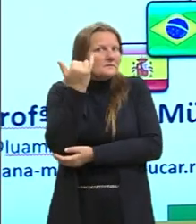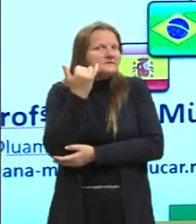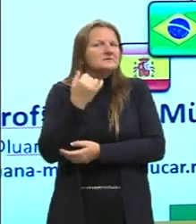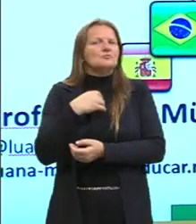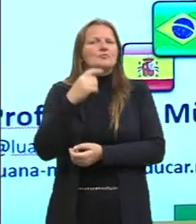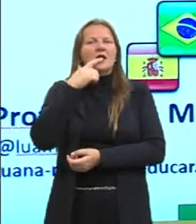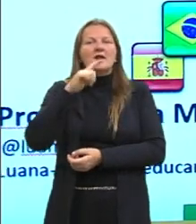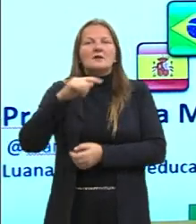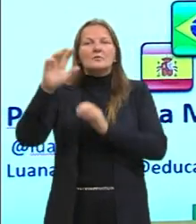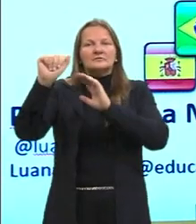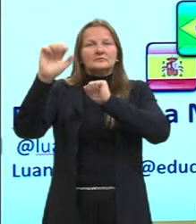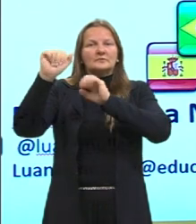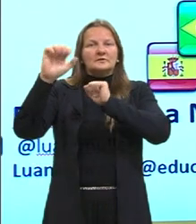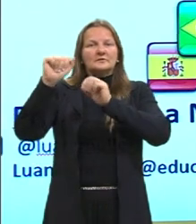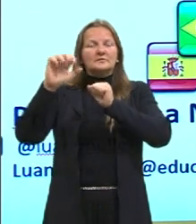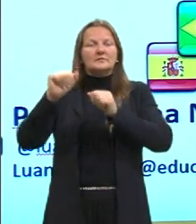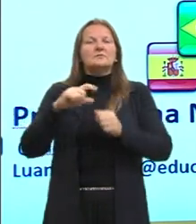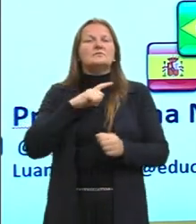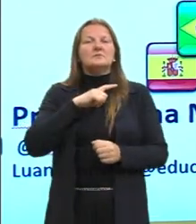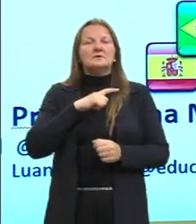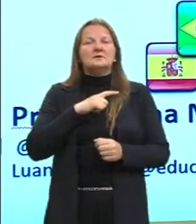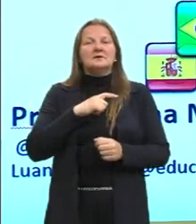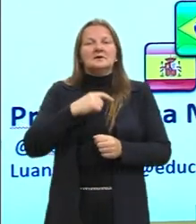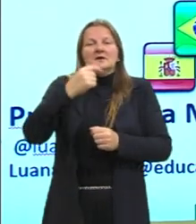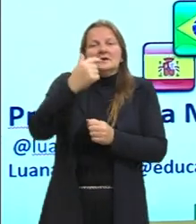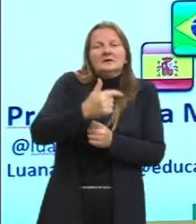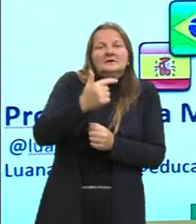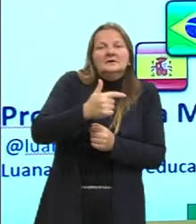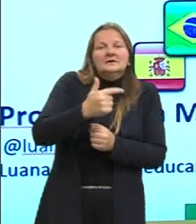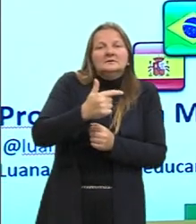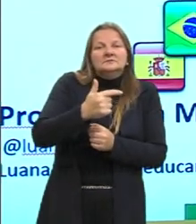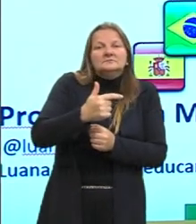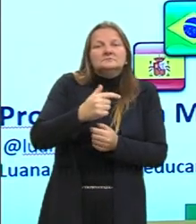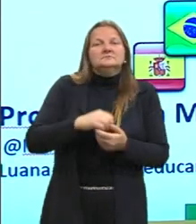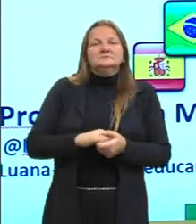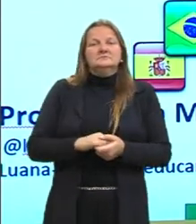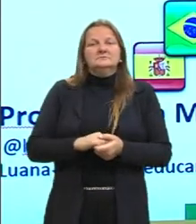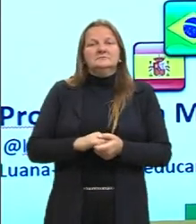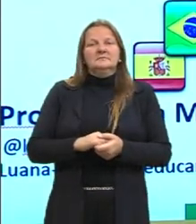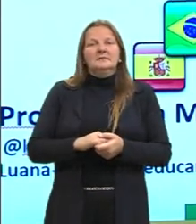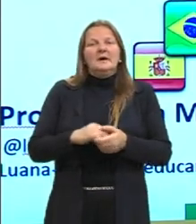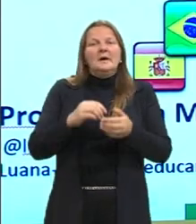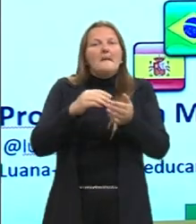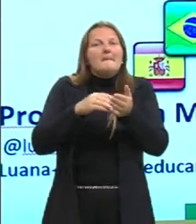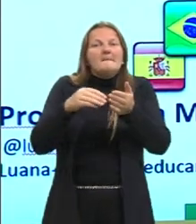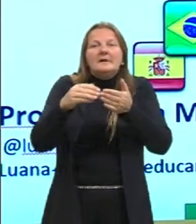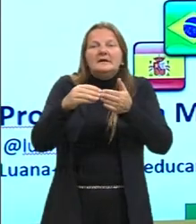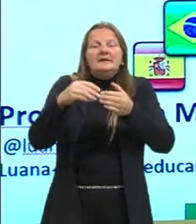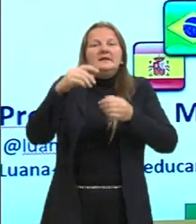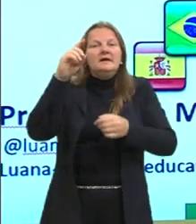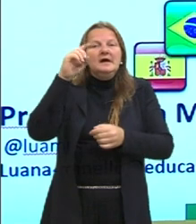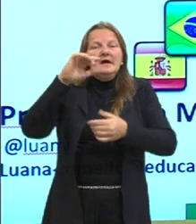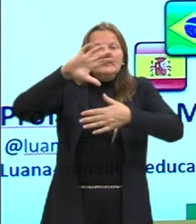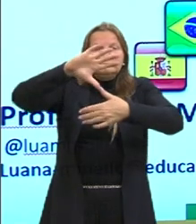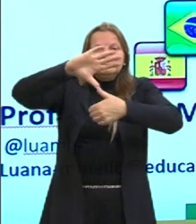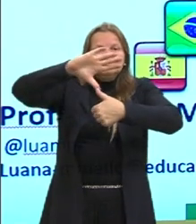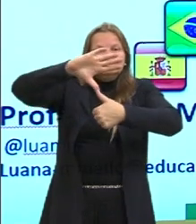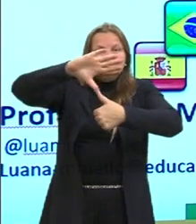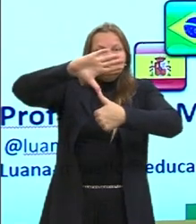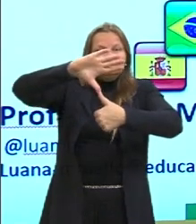espanhola fica em segundo lugar dentro do território norte-americano.